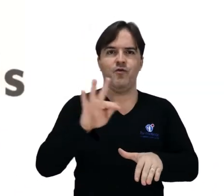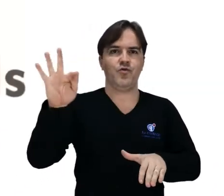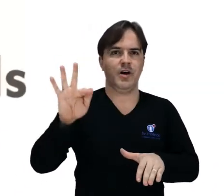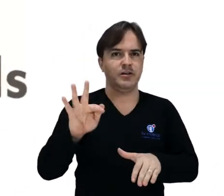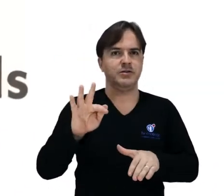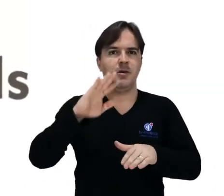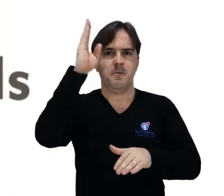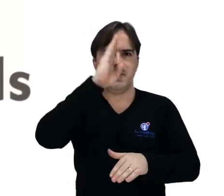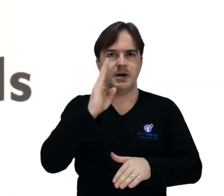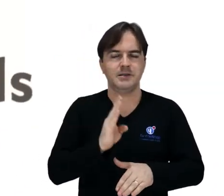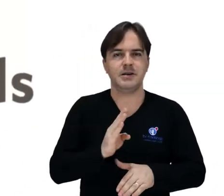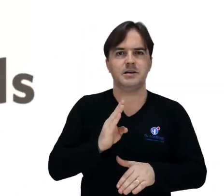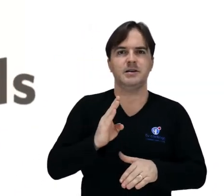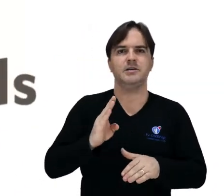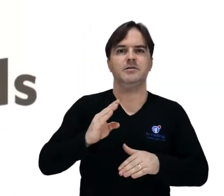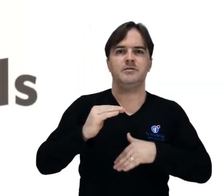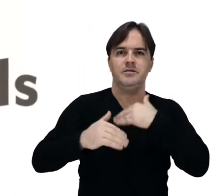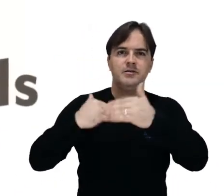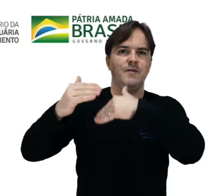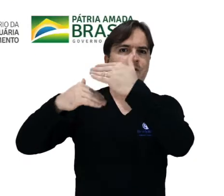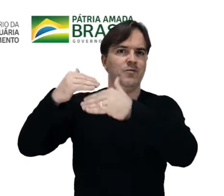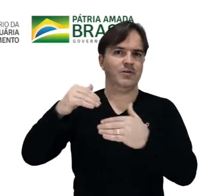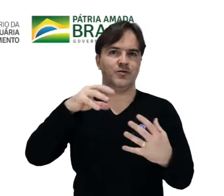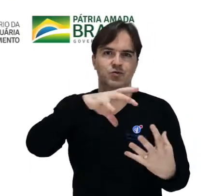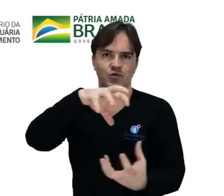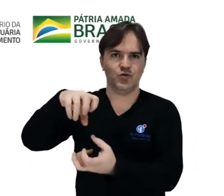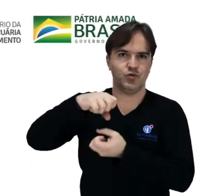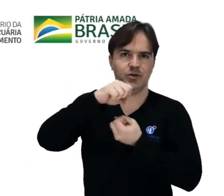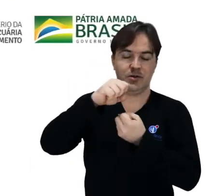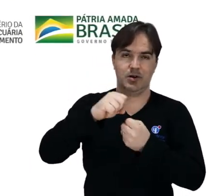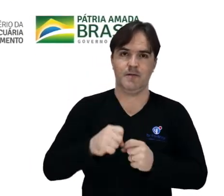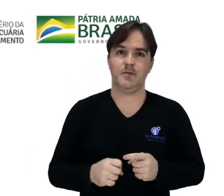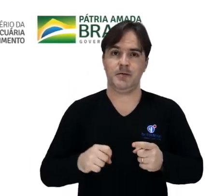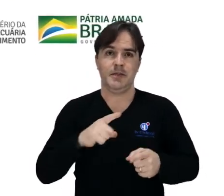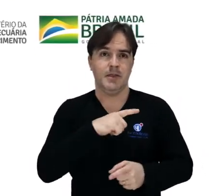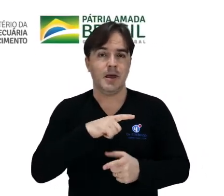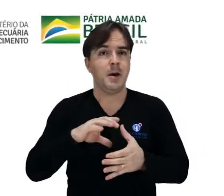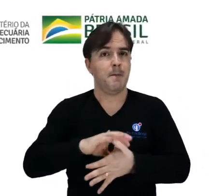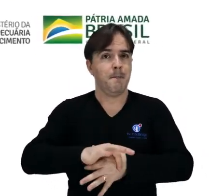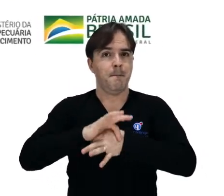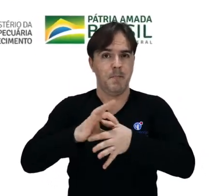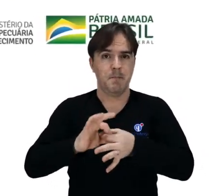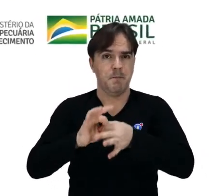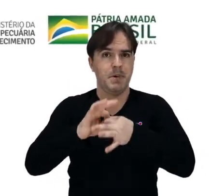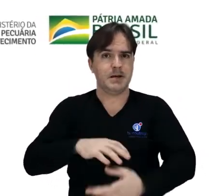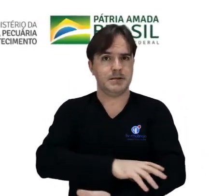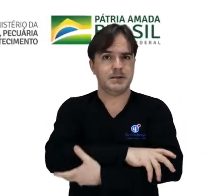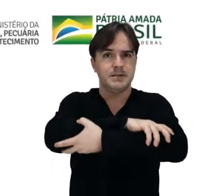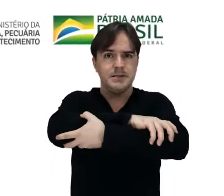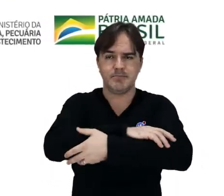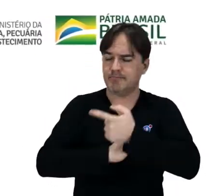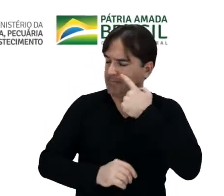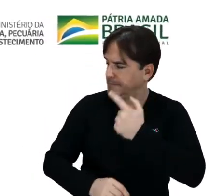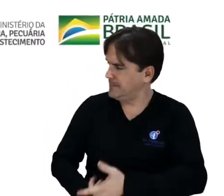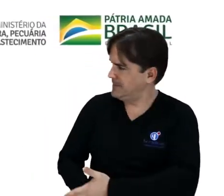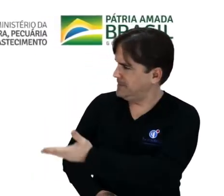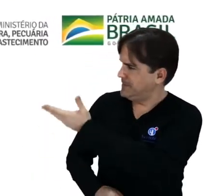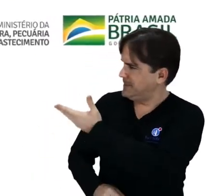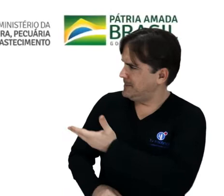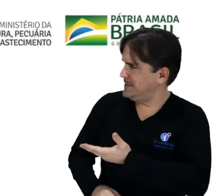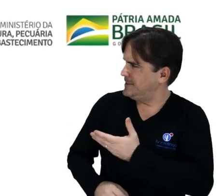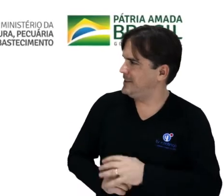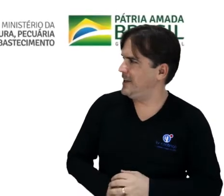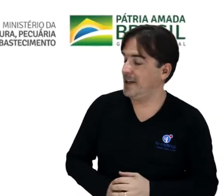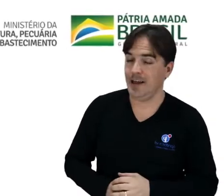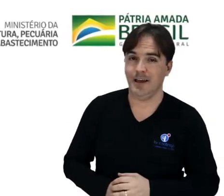para o Desenvolvimento Sustentável. São parceiros o Ministério da Agricultura, o Fundo Internacional para o Clima do Governo do Reino